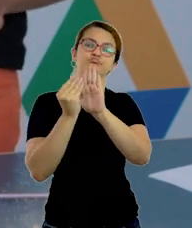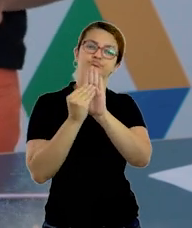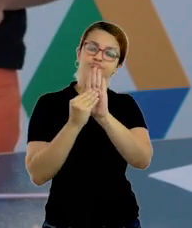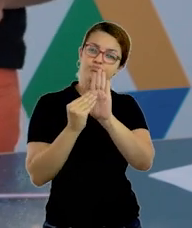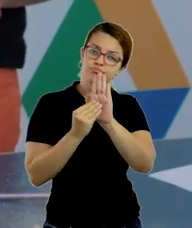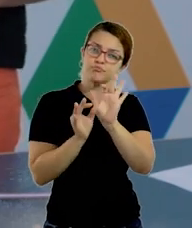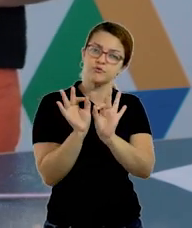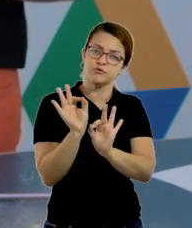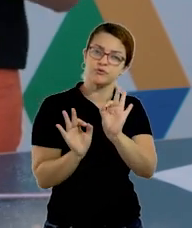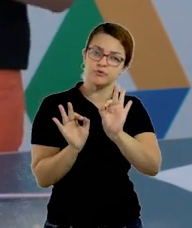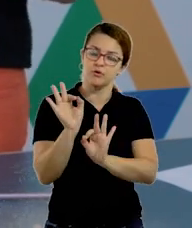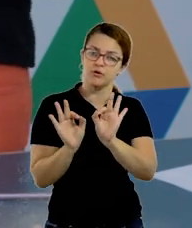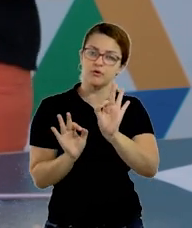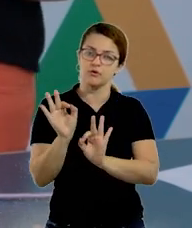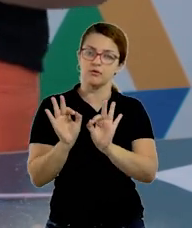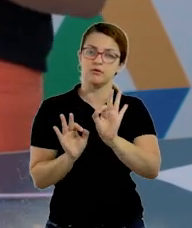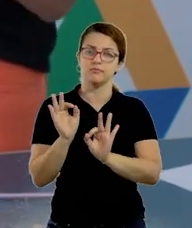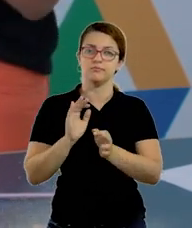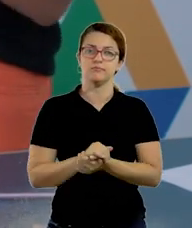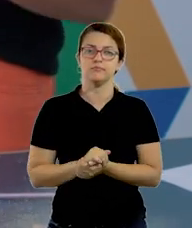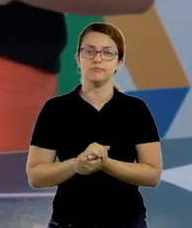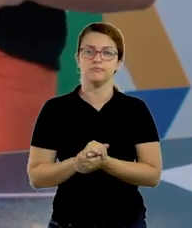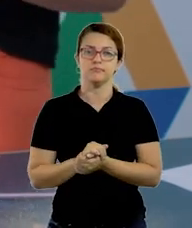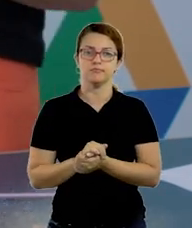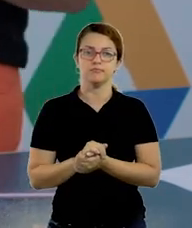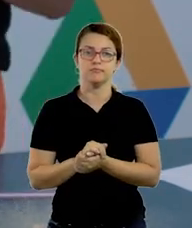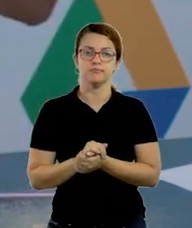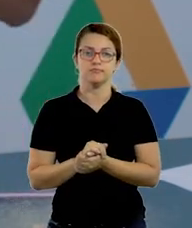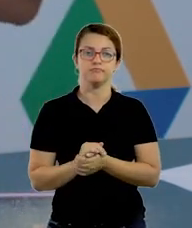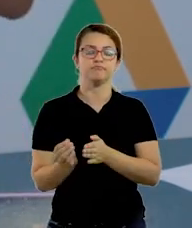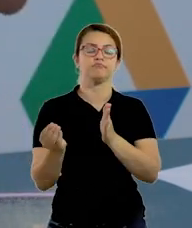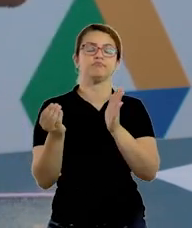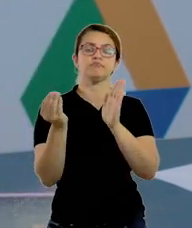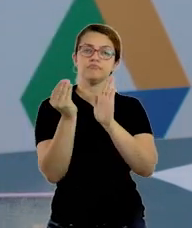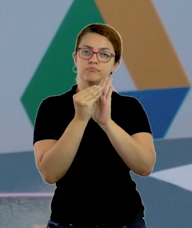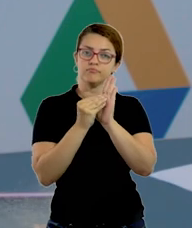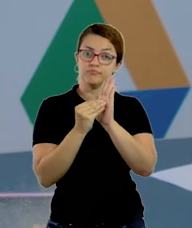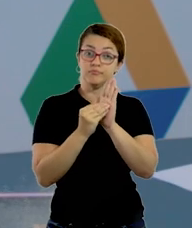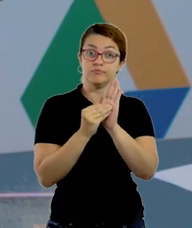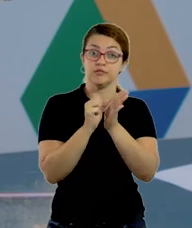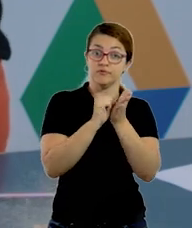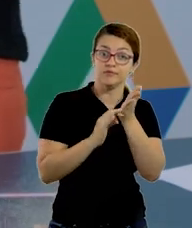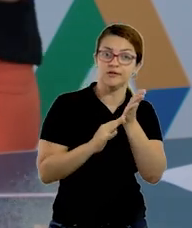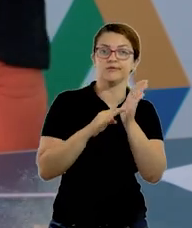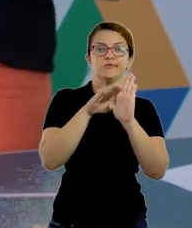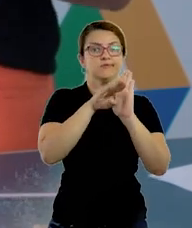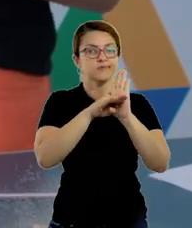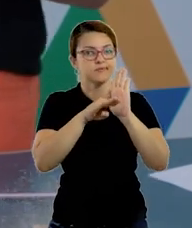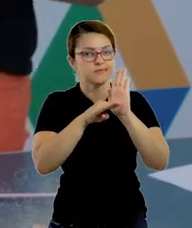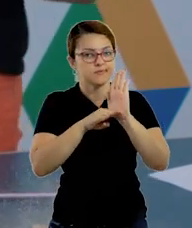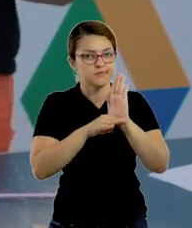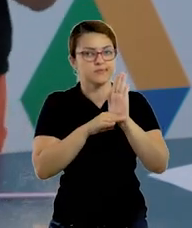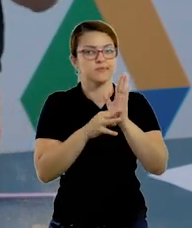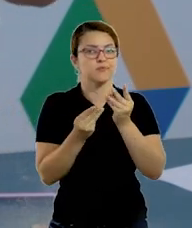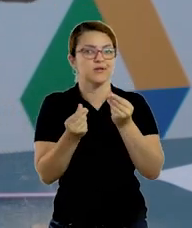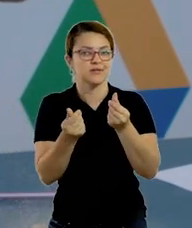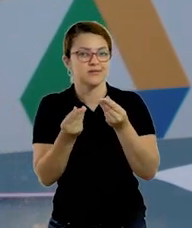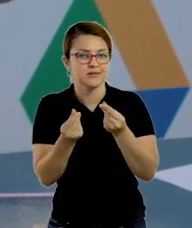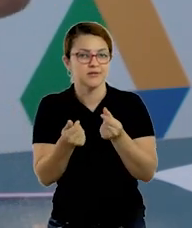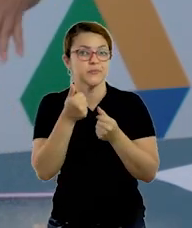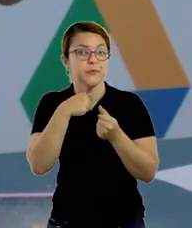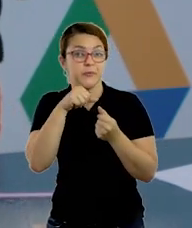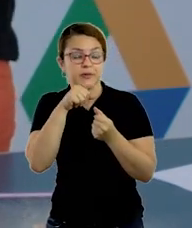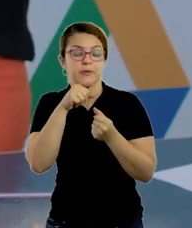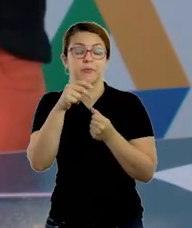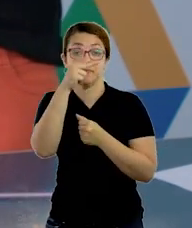organizado. Então, atividade número 1, né? Anota lá a atividade. Faça uma lista de qualidades para a mamãe ou a pessoa especial aí da sua casa. Eu comecei